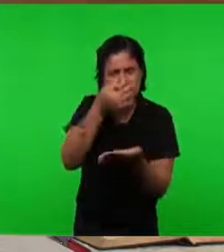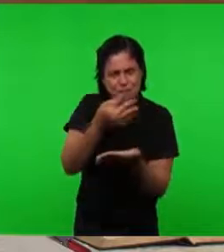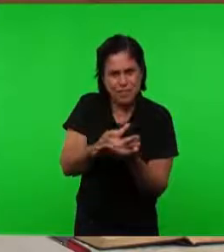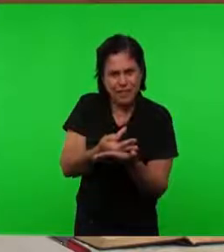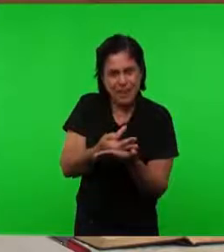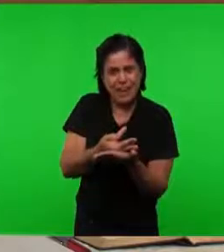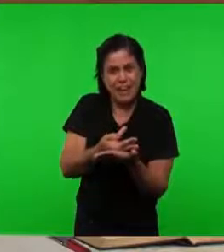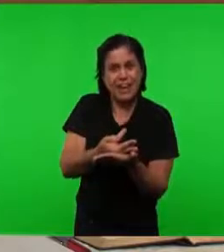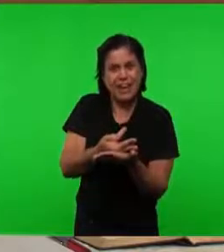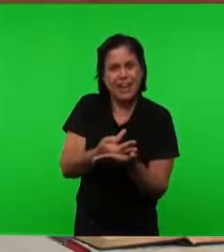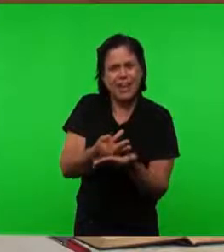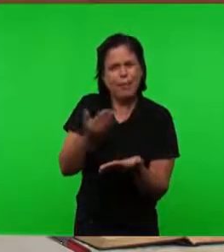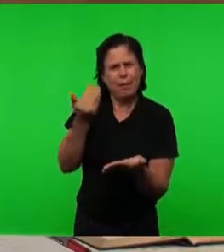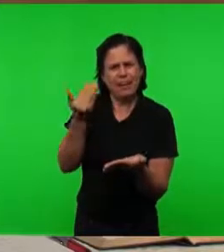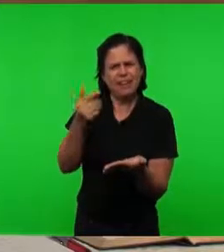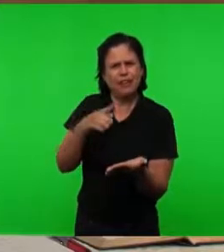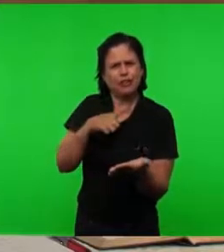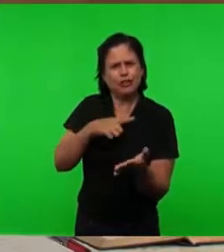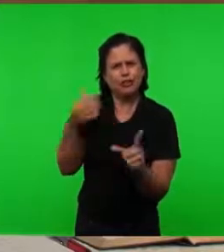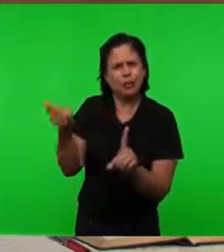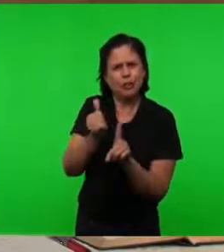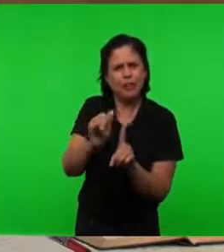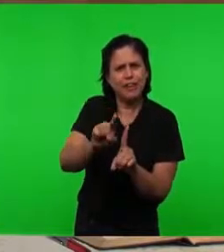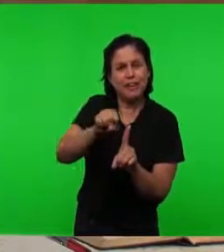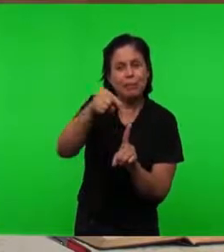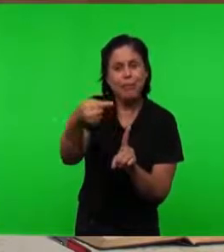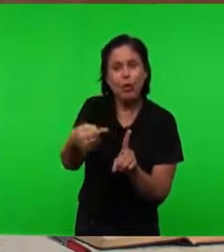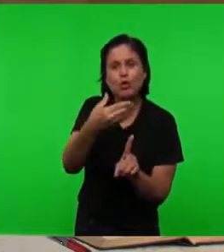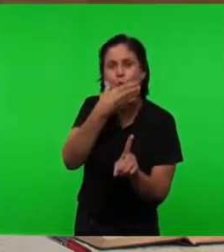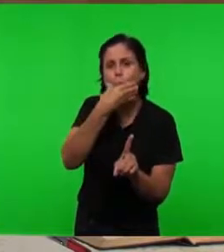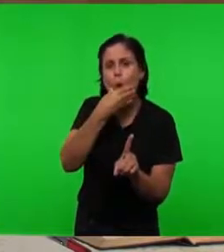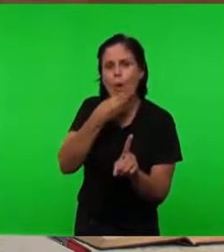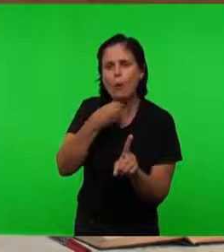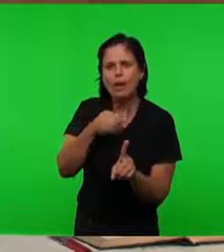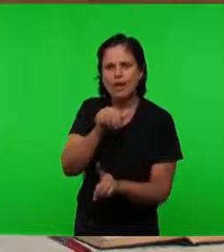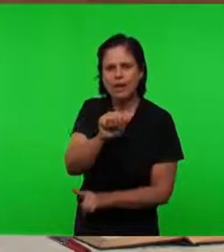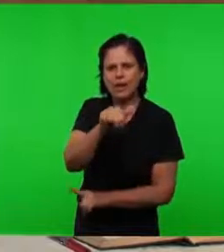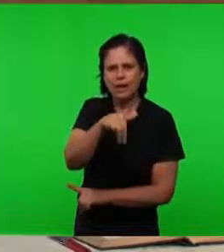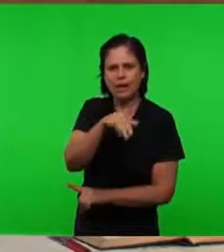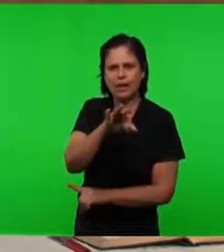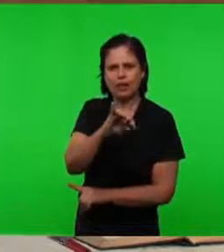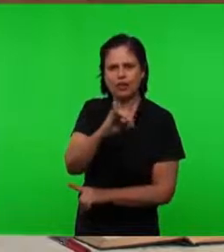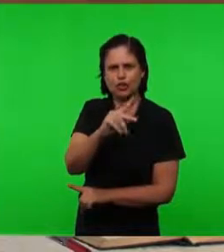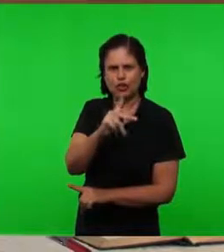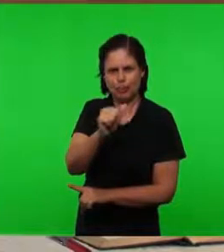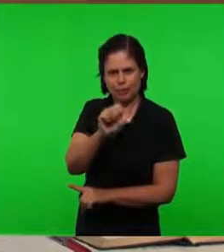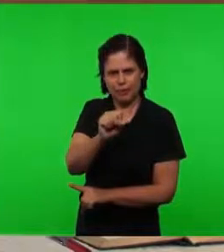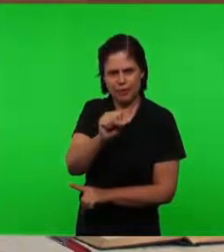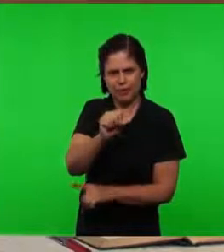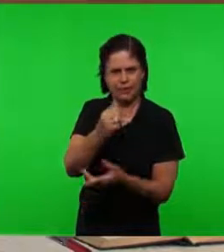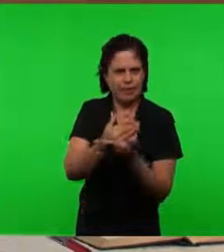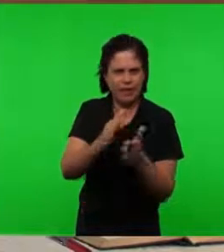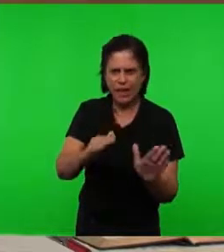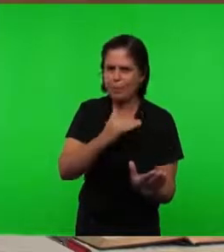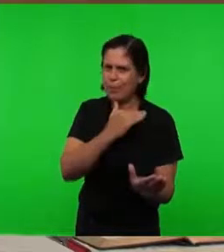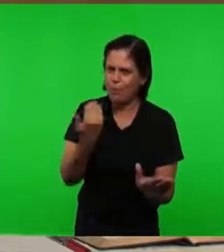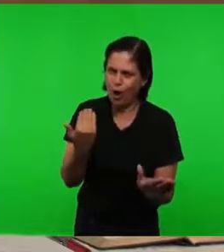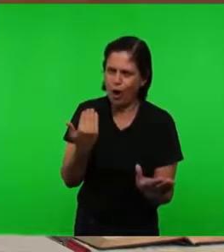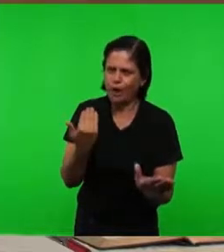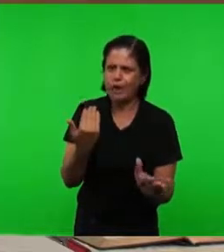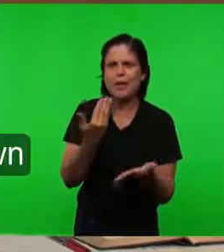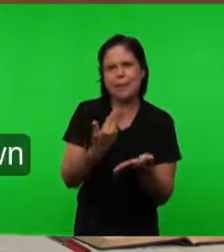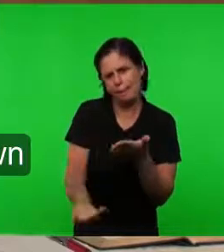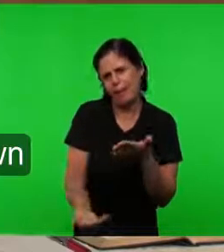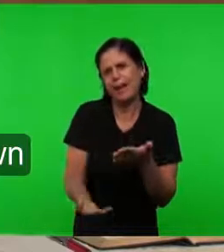Profética Ela vai deixar De existir E a partir de então O homem vai lançar Mão agora Do grão De